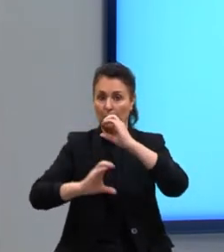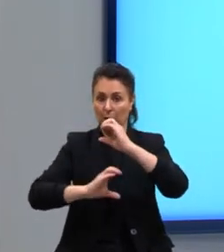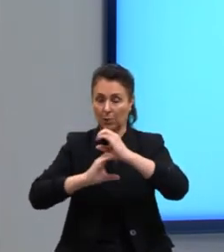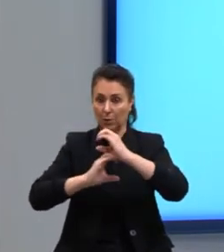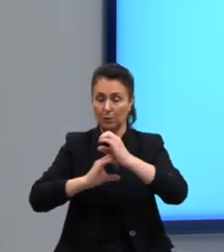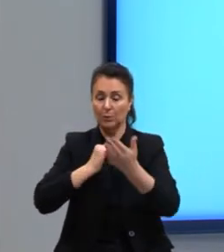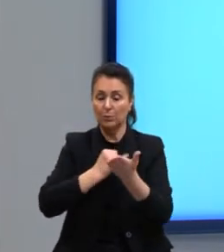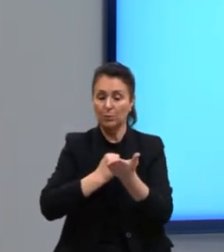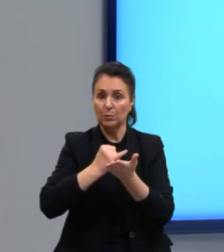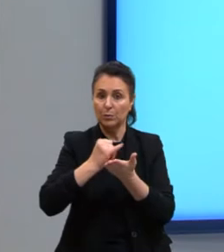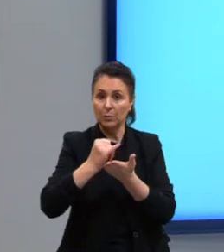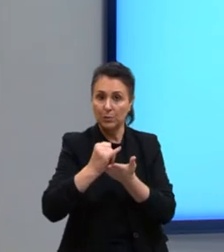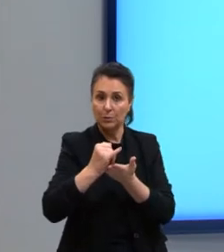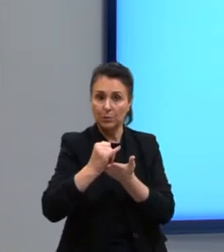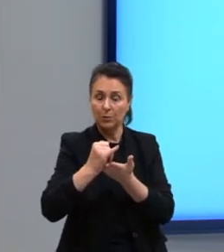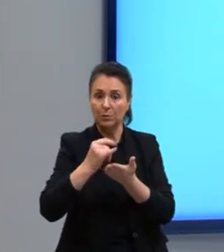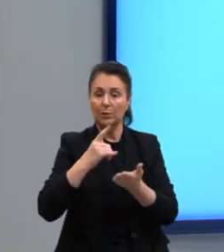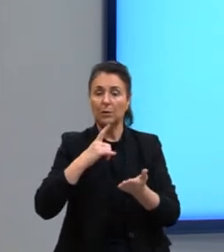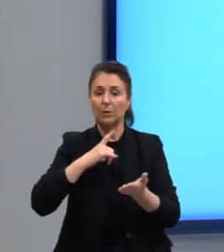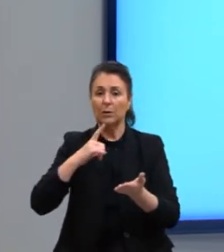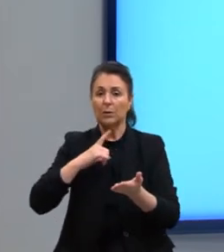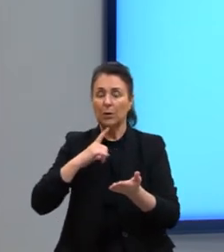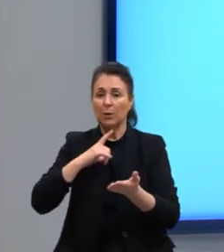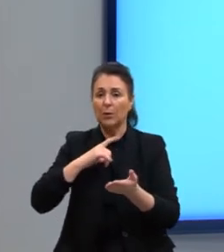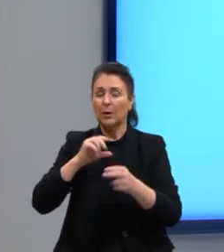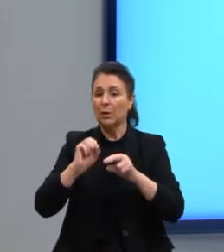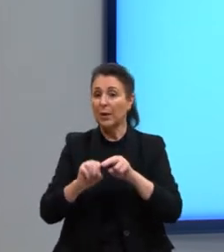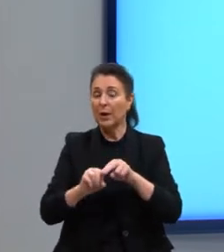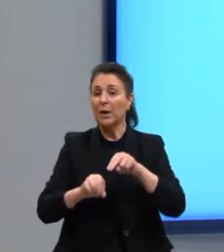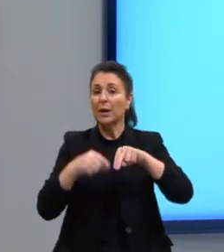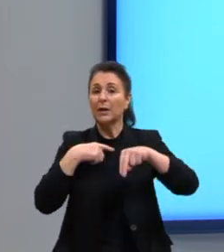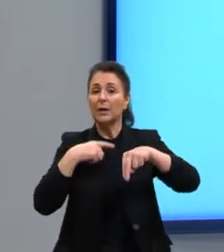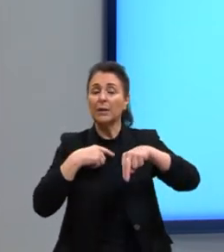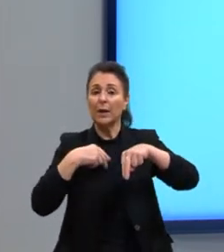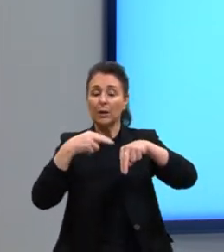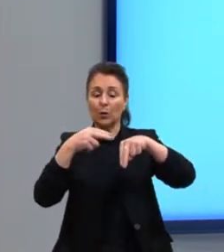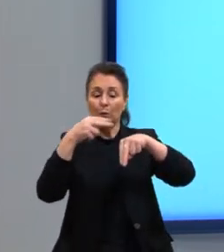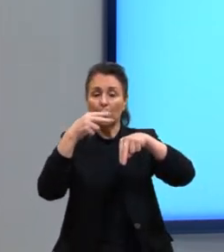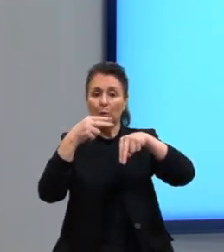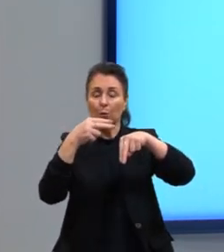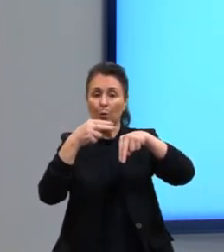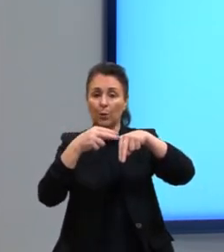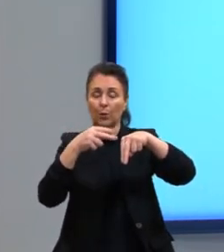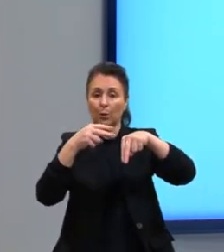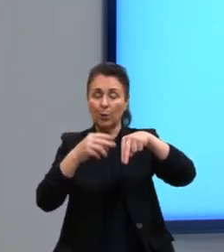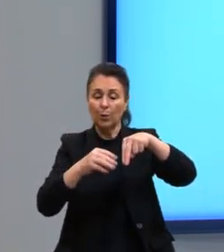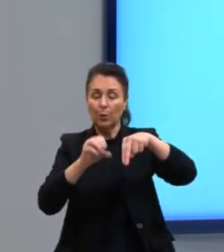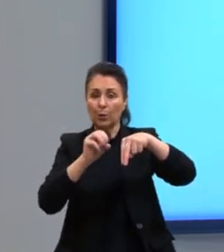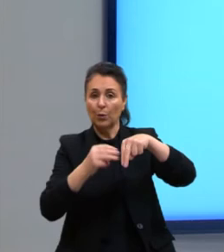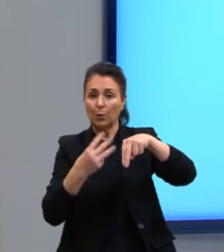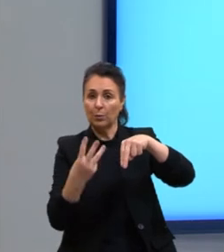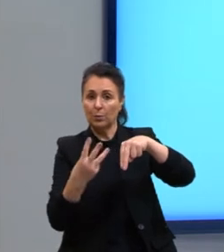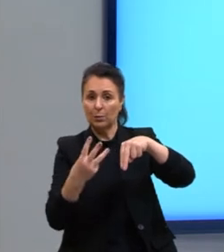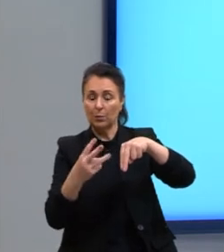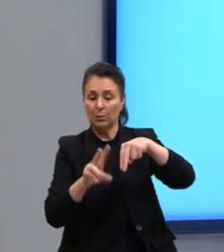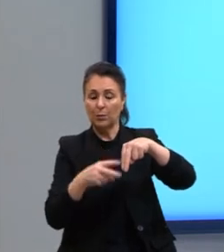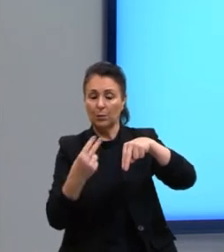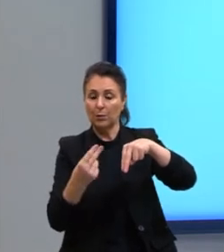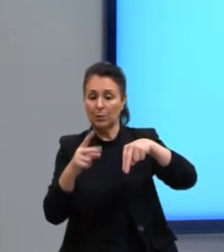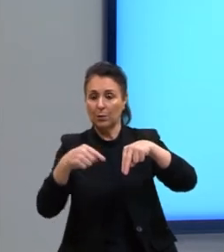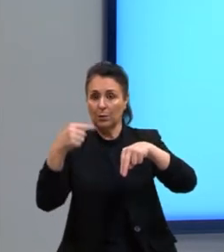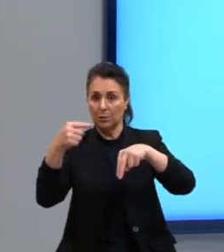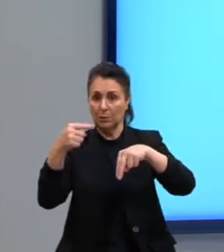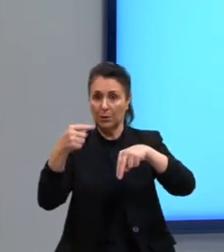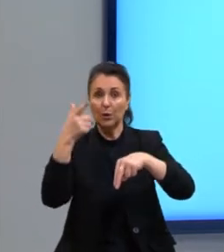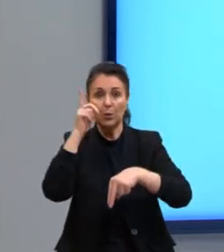como, daí vai dar o exemplo, né? Ferro e nitrito. Para obtenção de NADP e ATP. Para obtenção de energia.